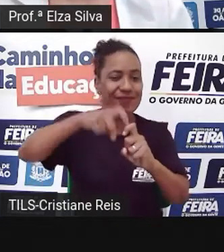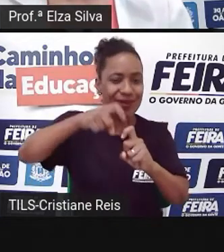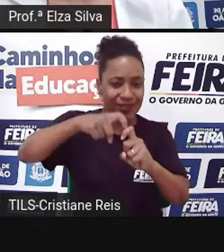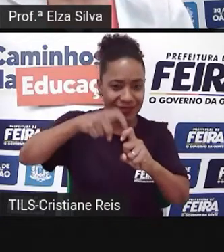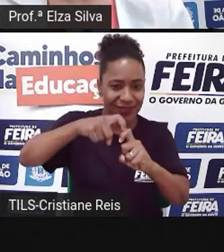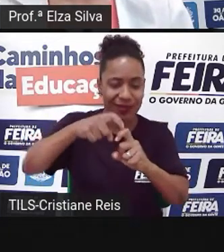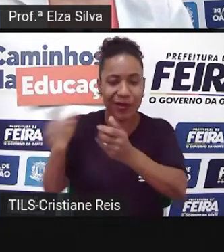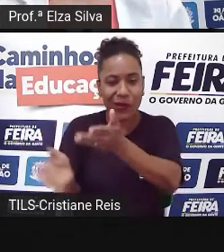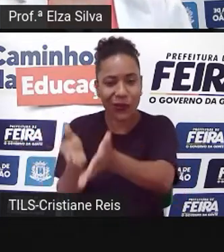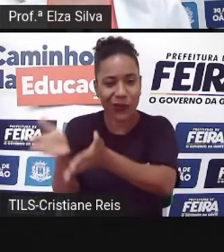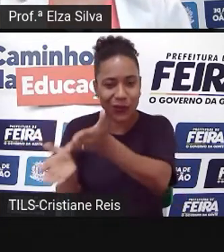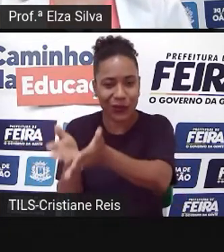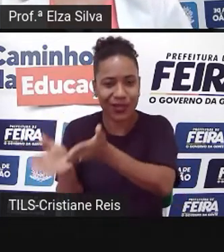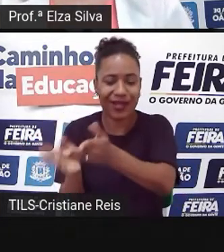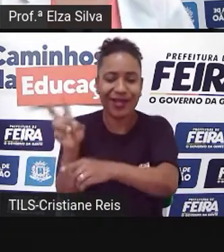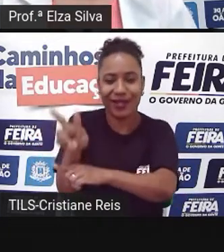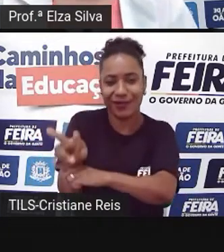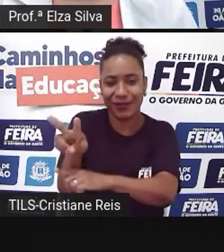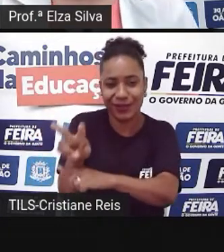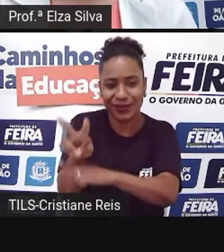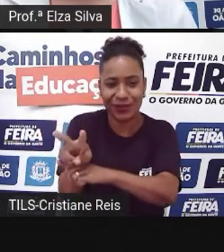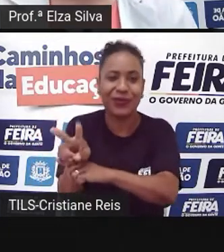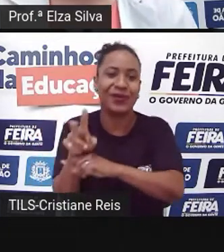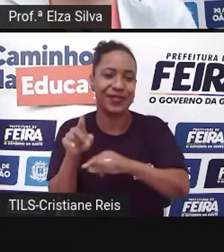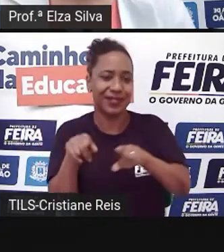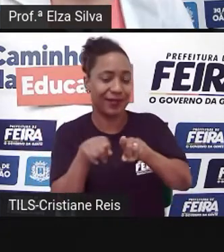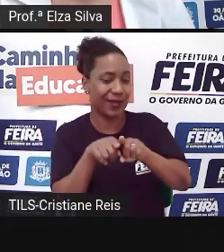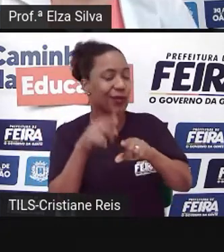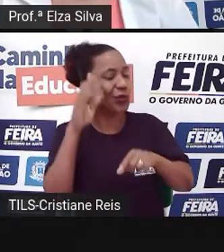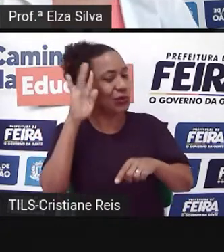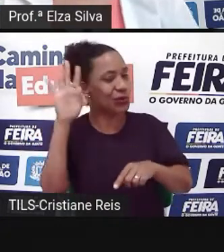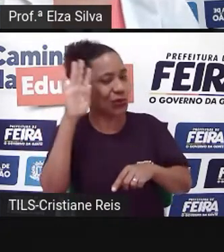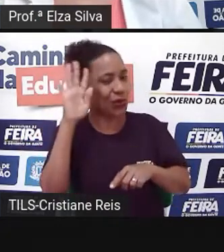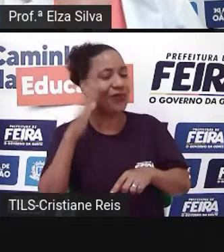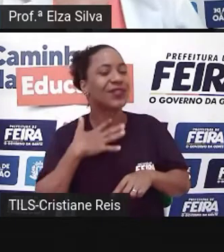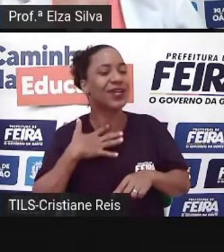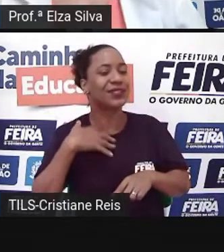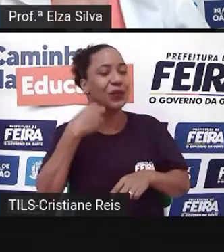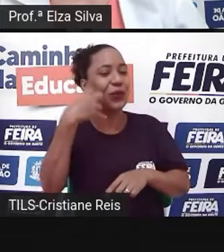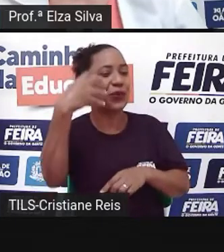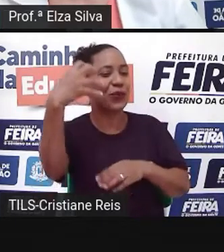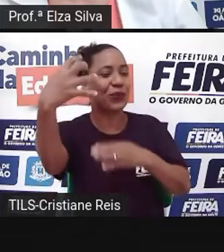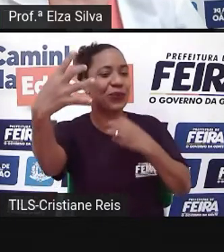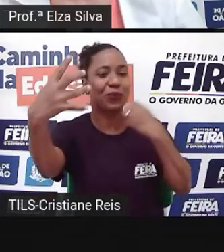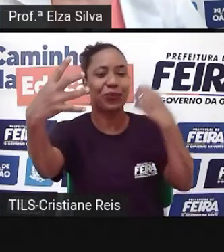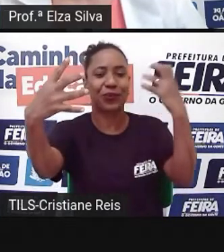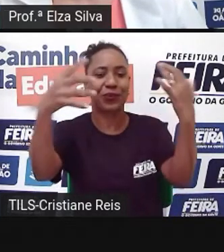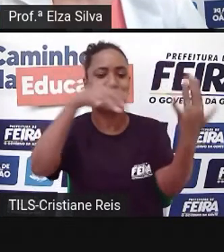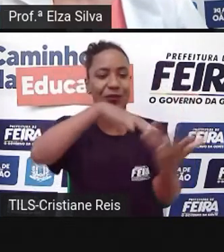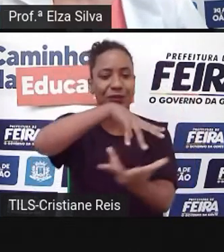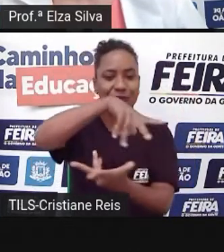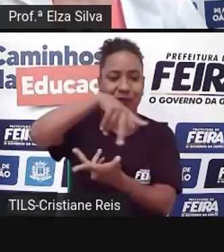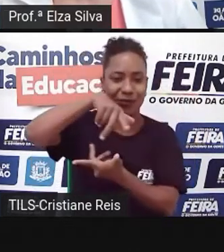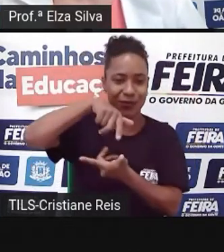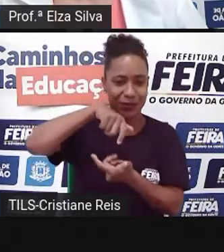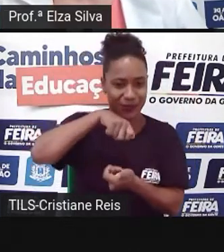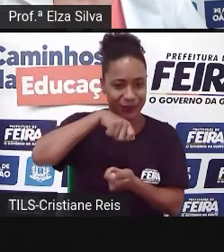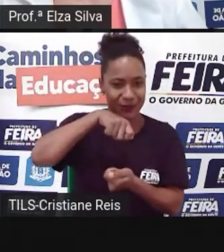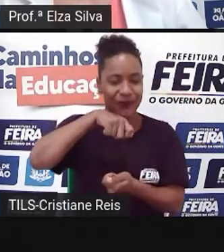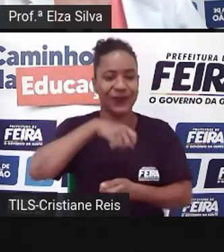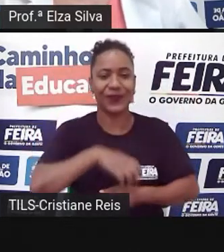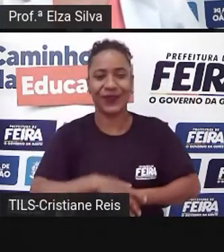sonho que ele tem é viajar ao redor do mundo Ok? E finalmente a gente conclui o nosso texto